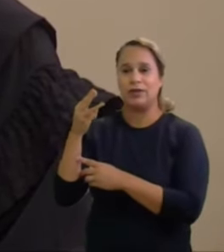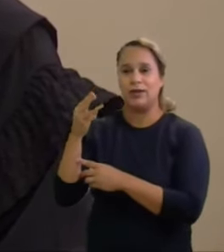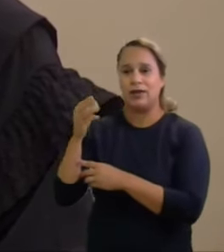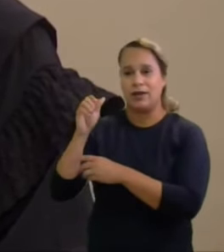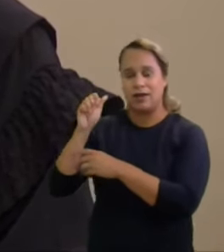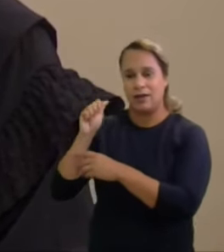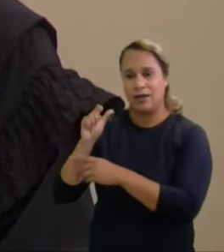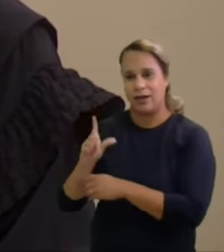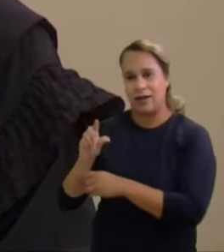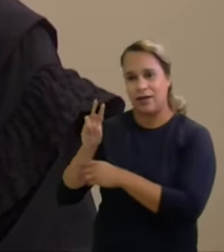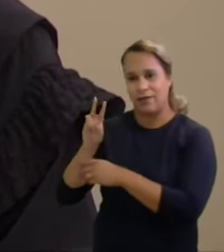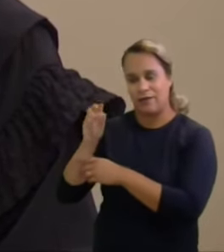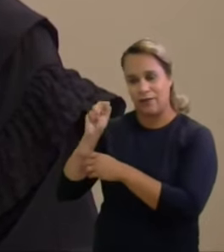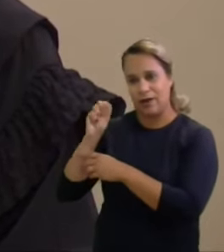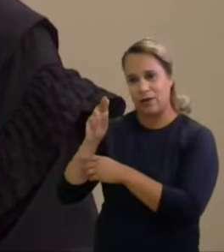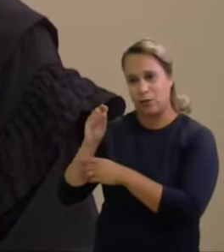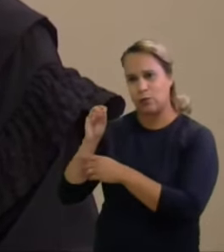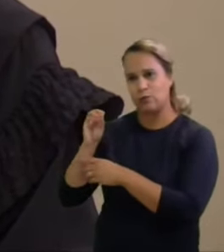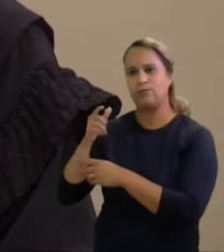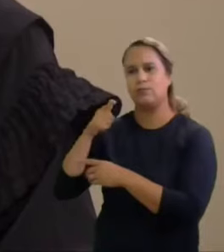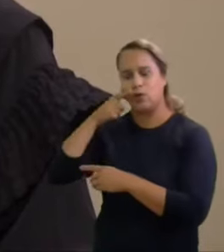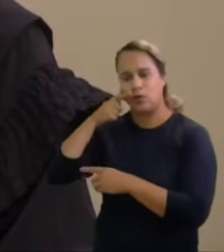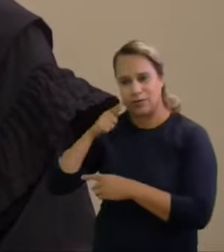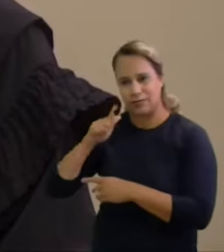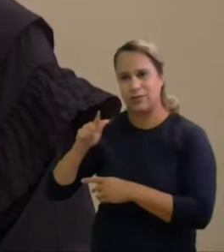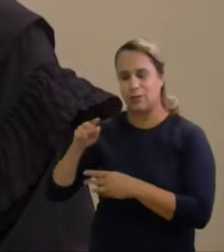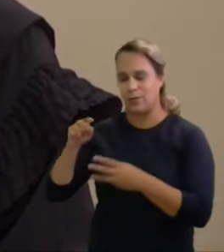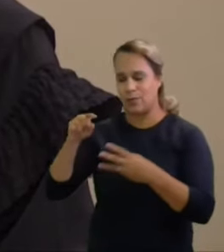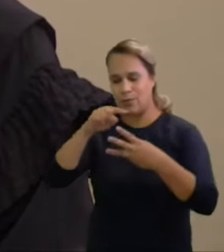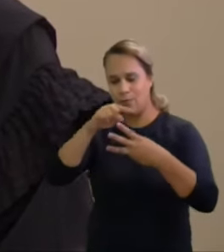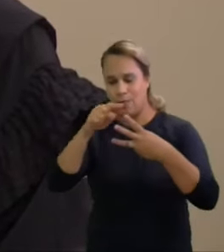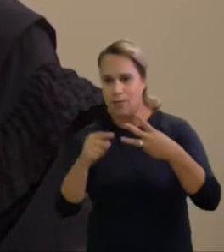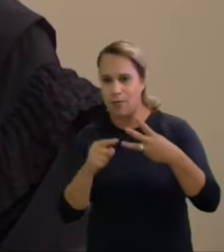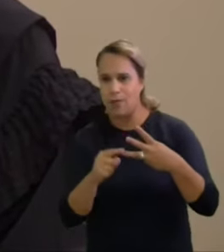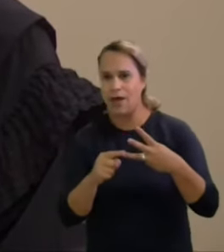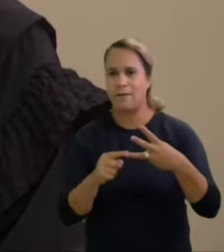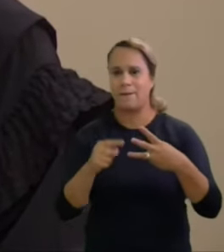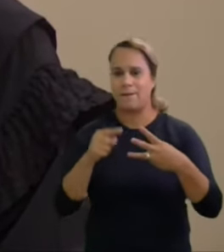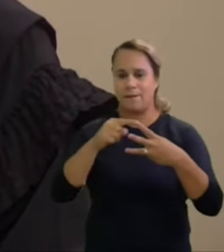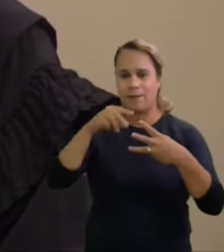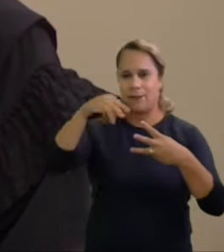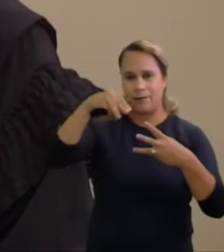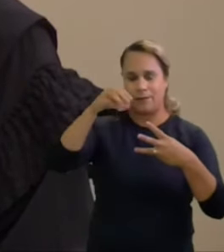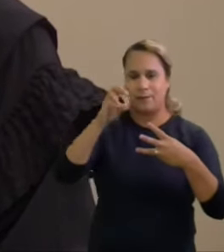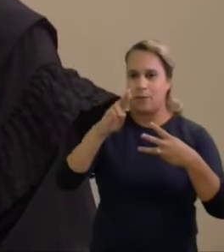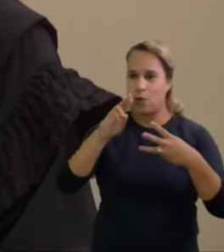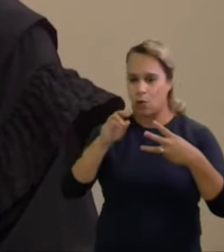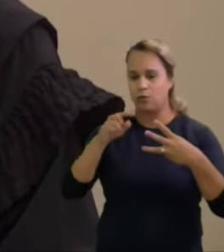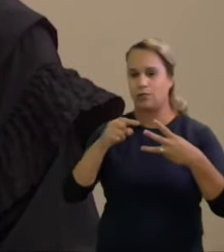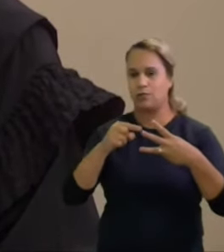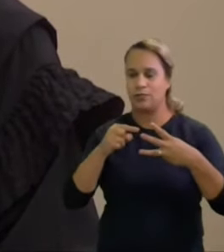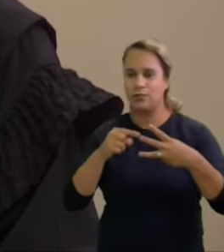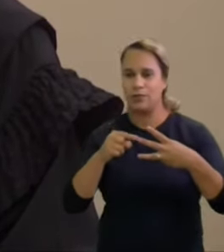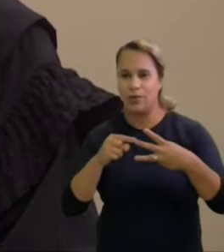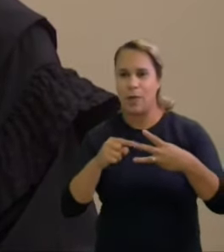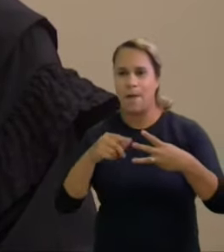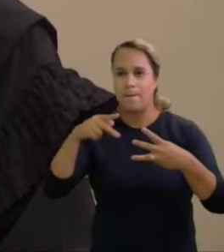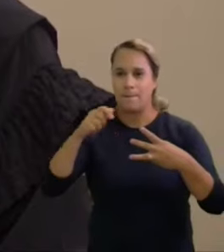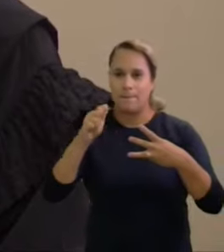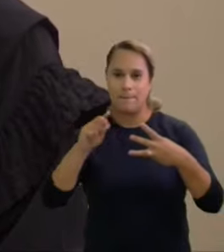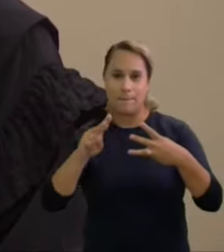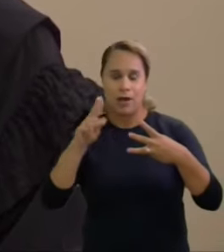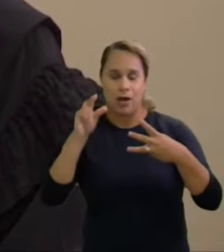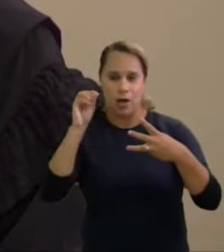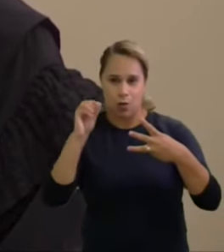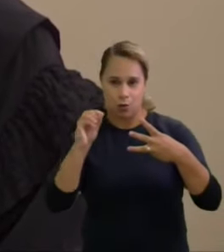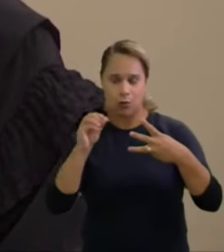.089 votos o total de despesas registradas pelo segundo colocado Paulo Martins foi de 3